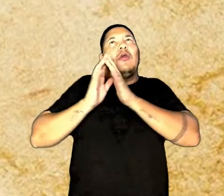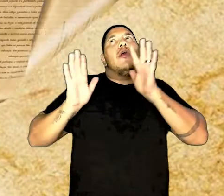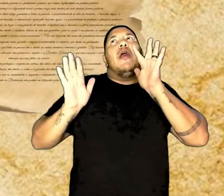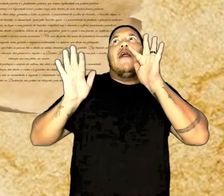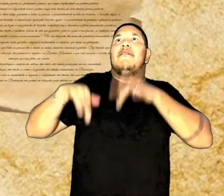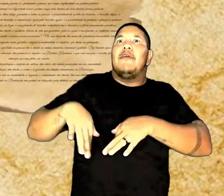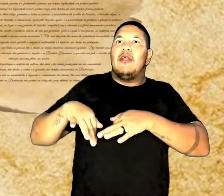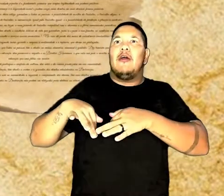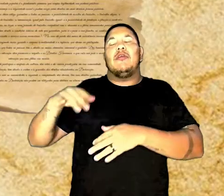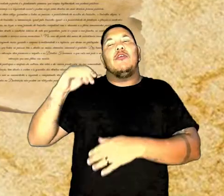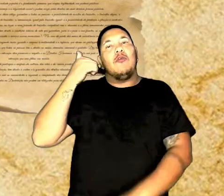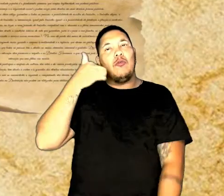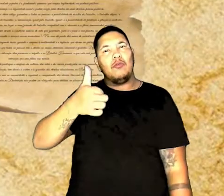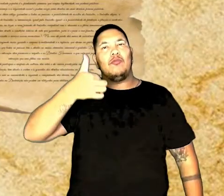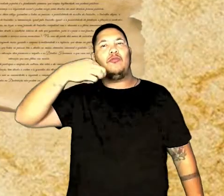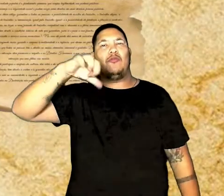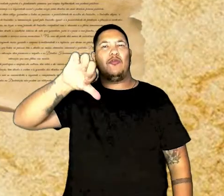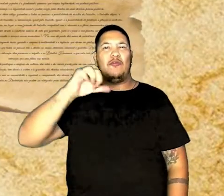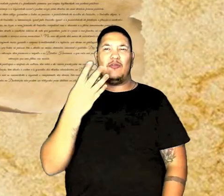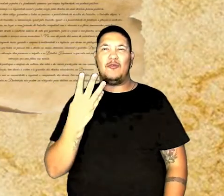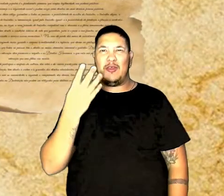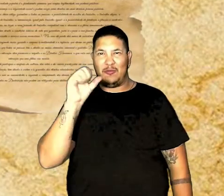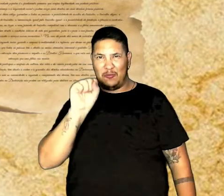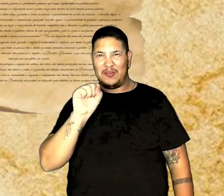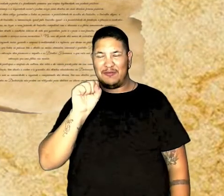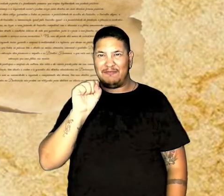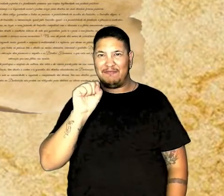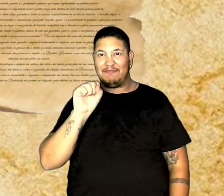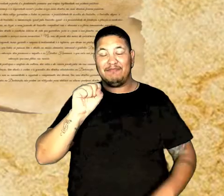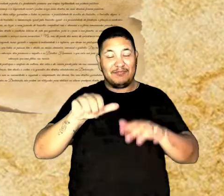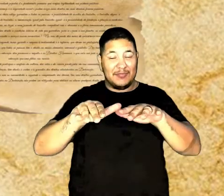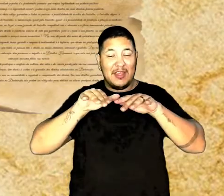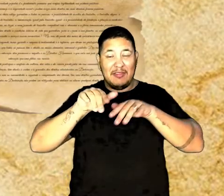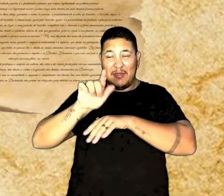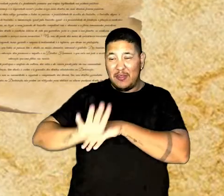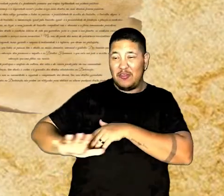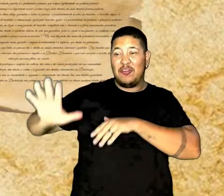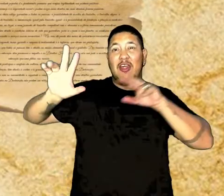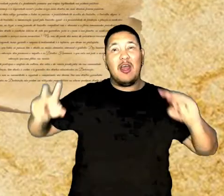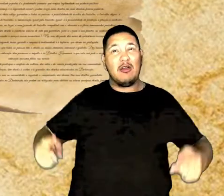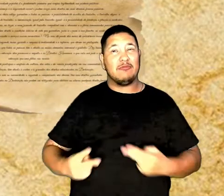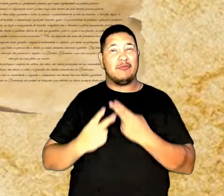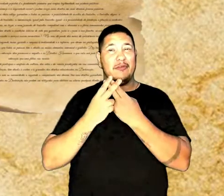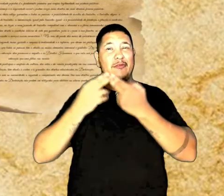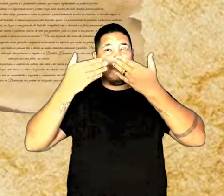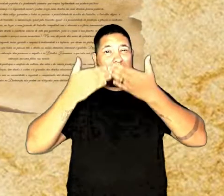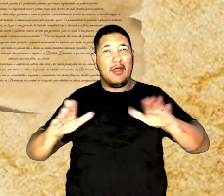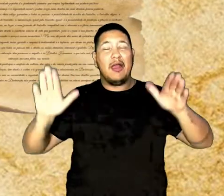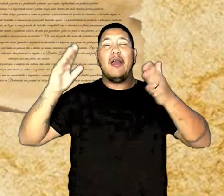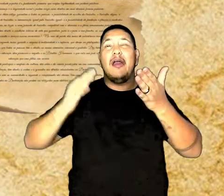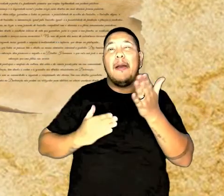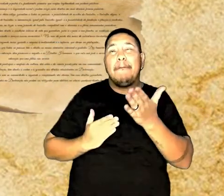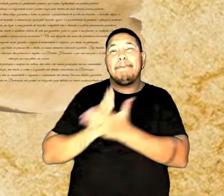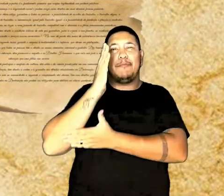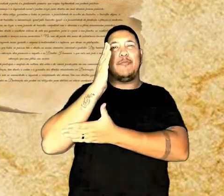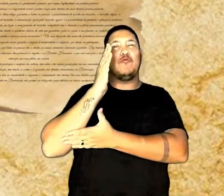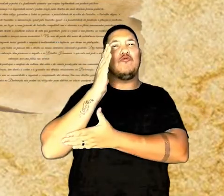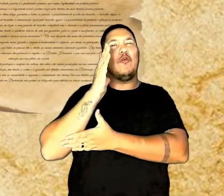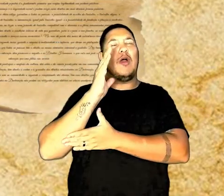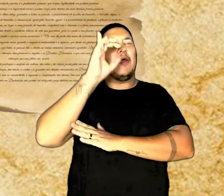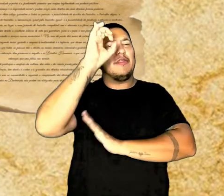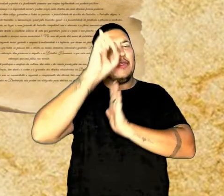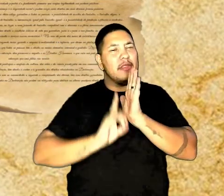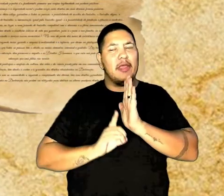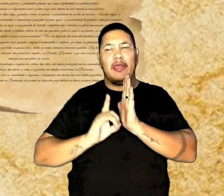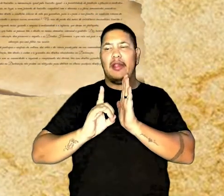Finalmente, em 1948, a Assembleia Geral da ONU aprovou a Declaração Universal dos